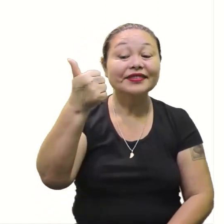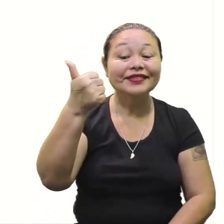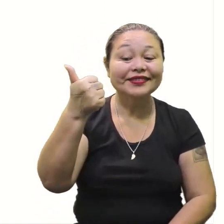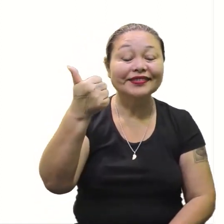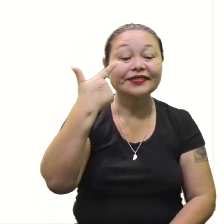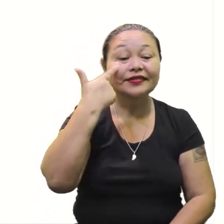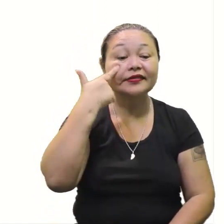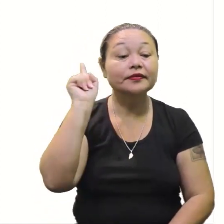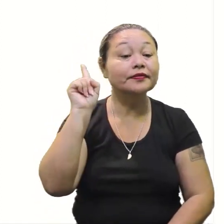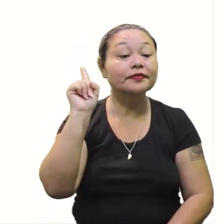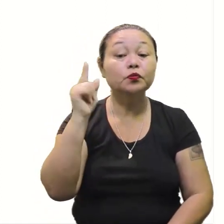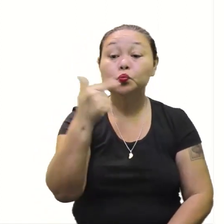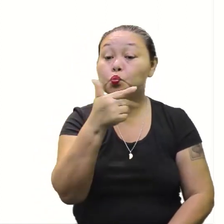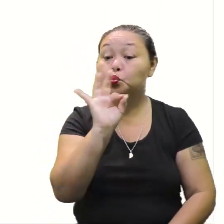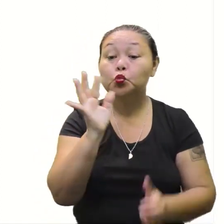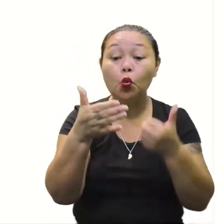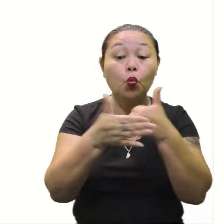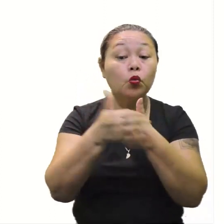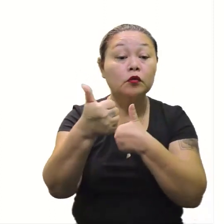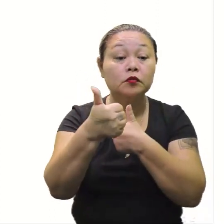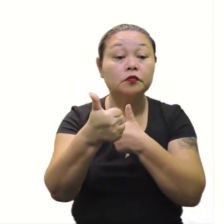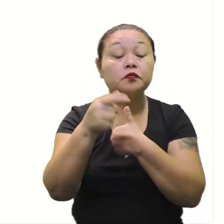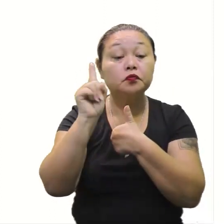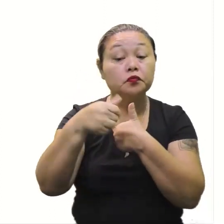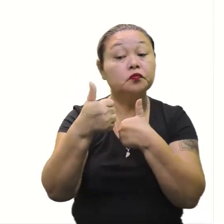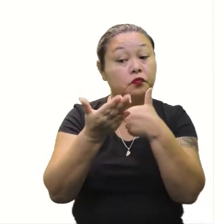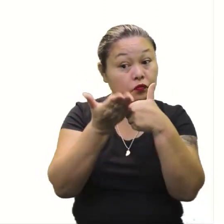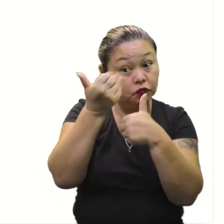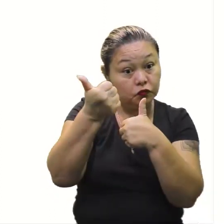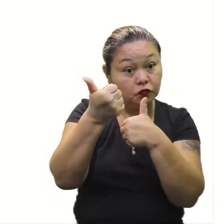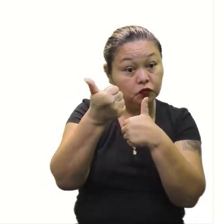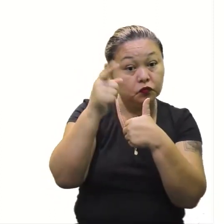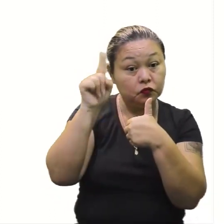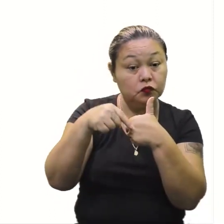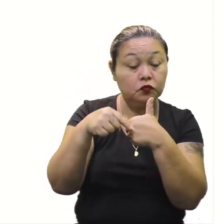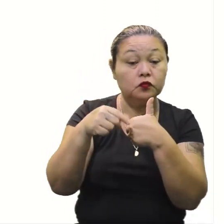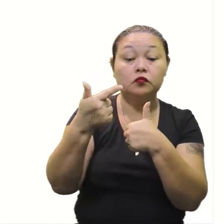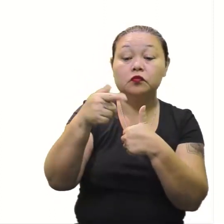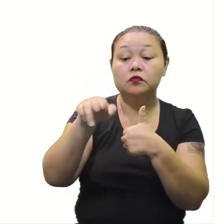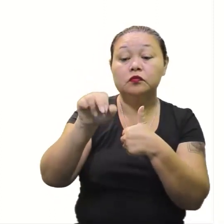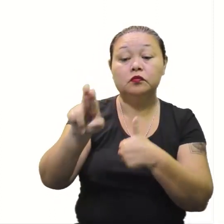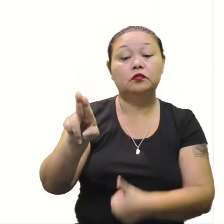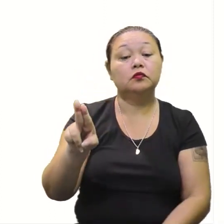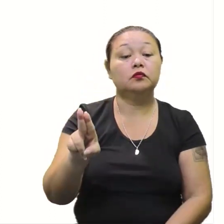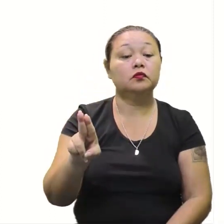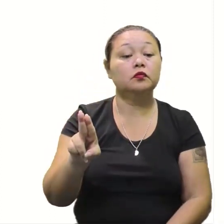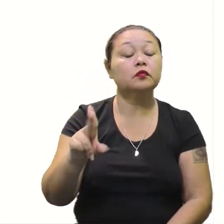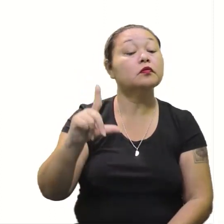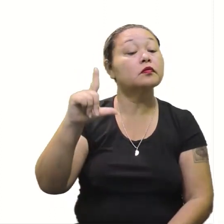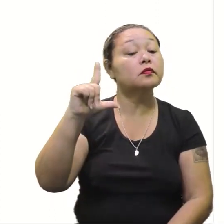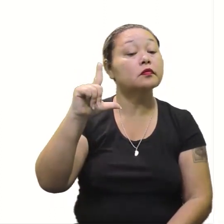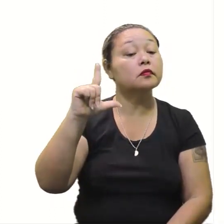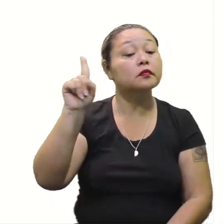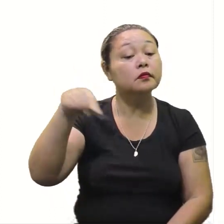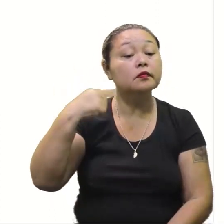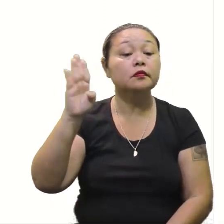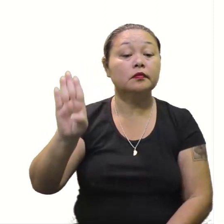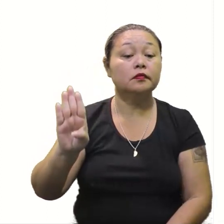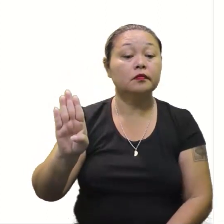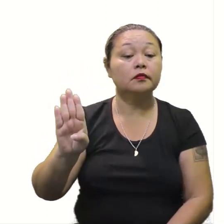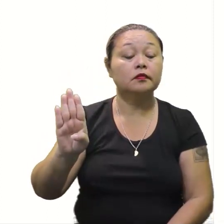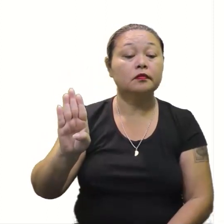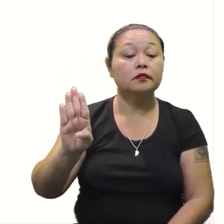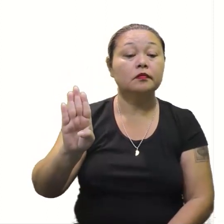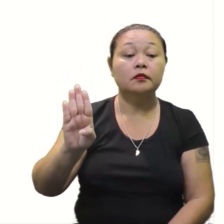vamos ver que aqui não tem, não aparece, mas é grau 1. Então, ela é do primeiro grau. Letra B.